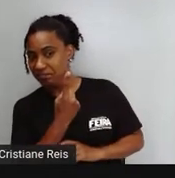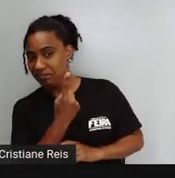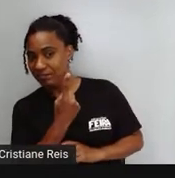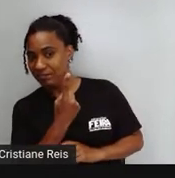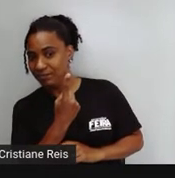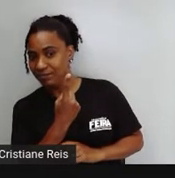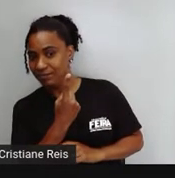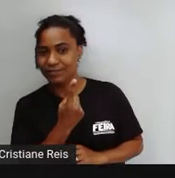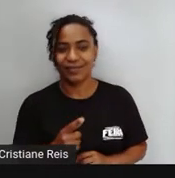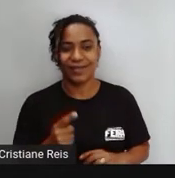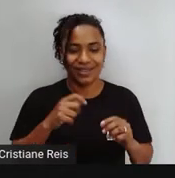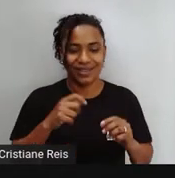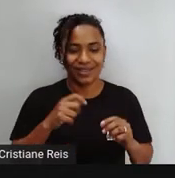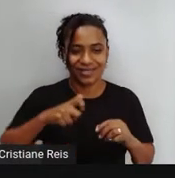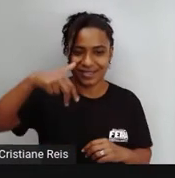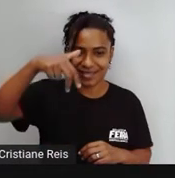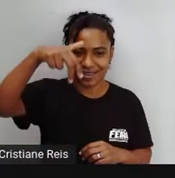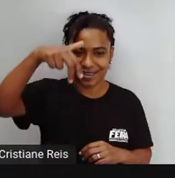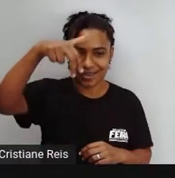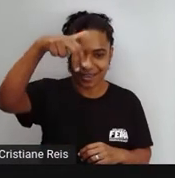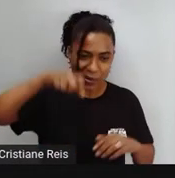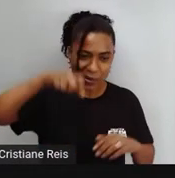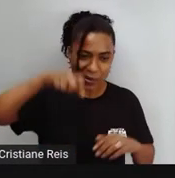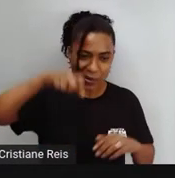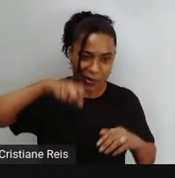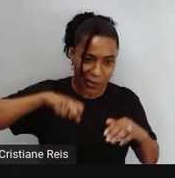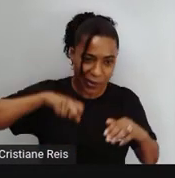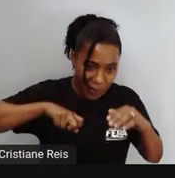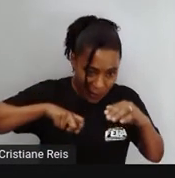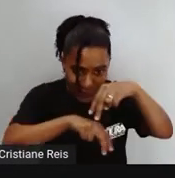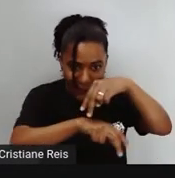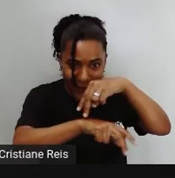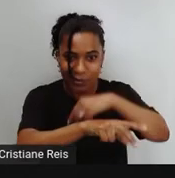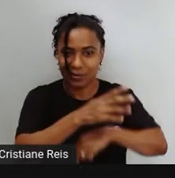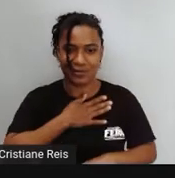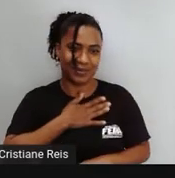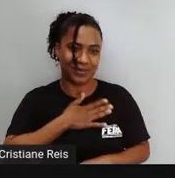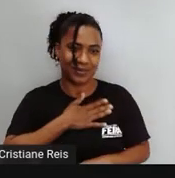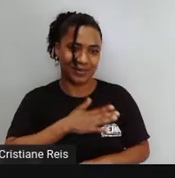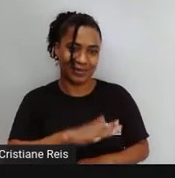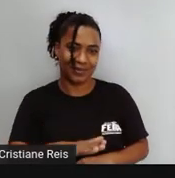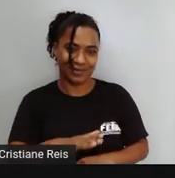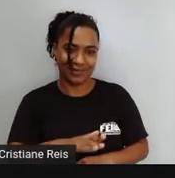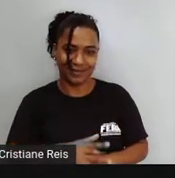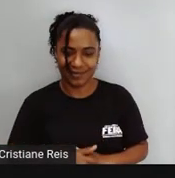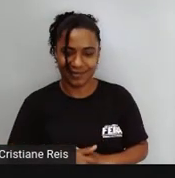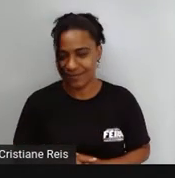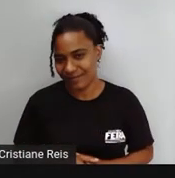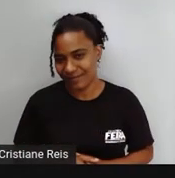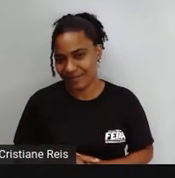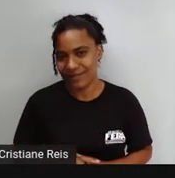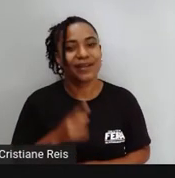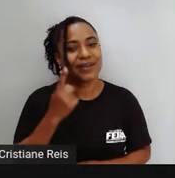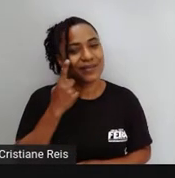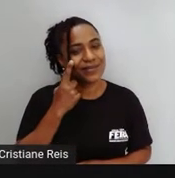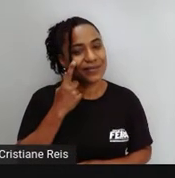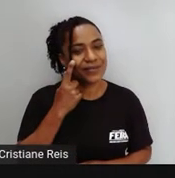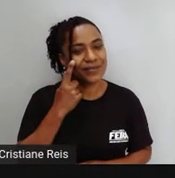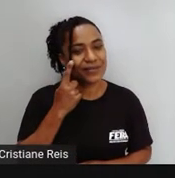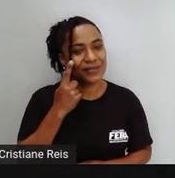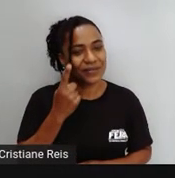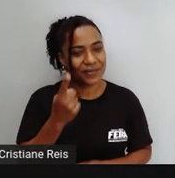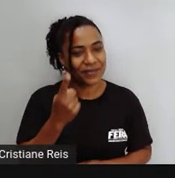Embaixo das escadas Ok, students? So Trago para vocês aqui Uma